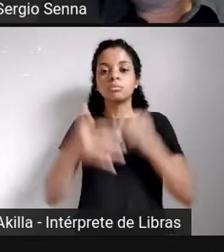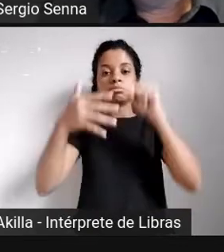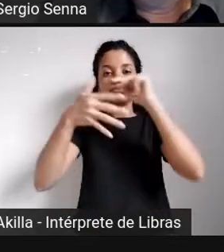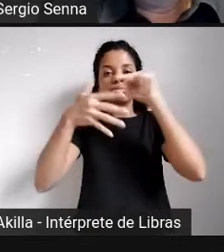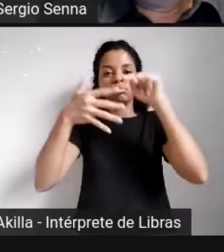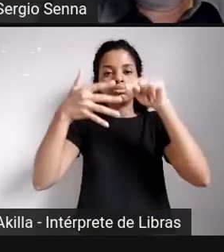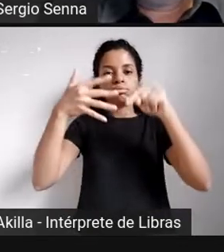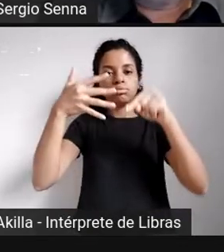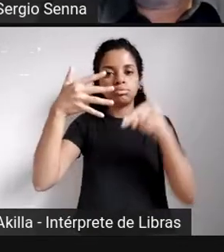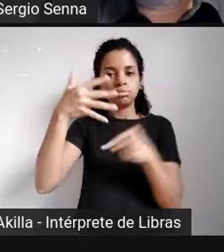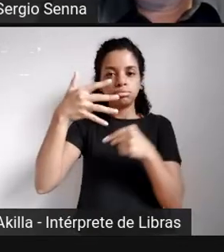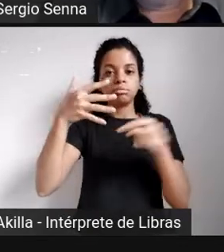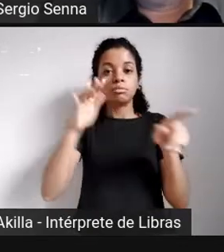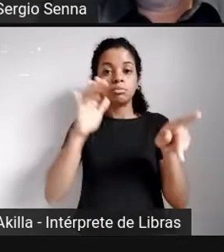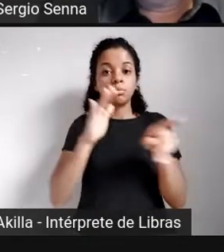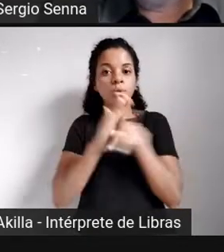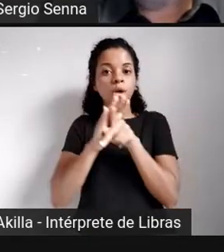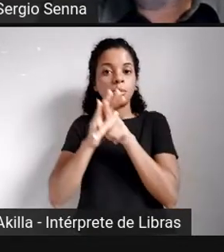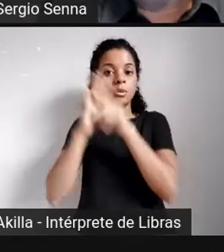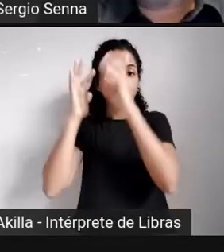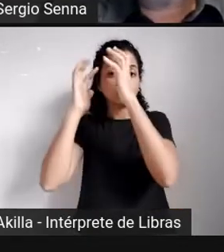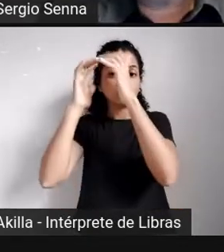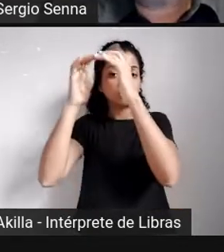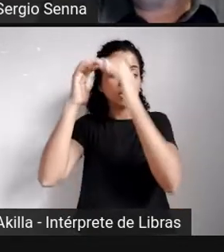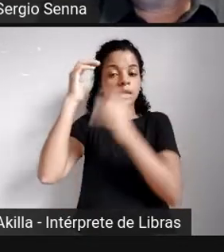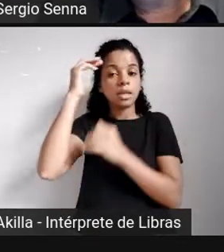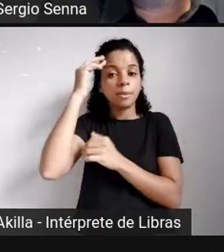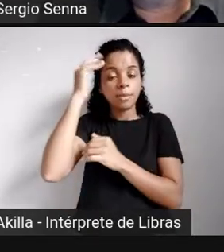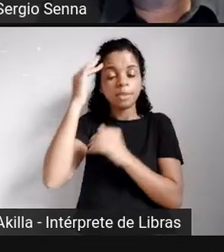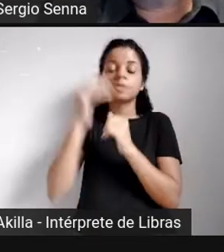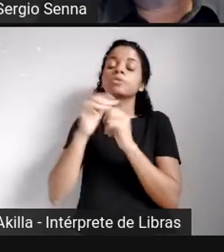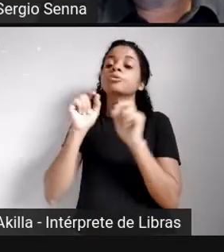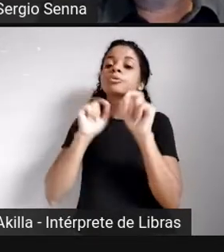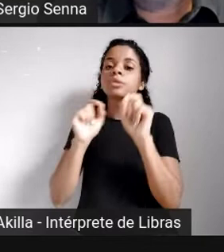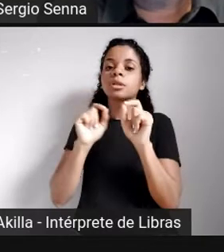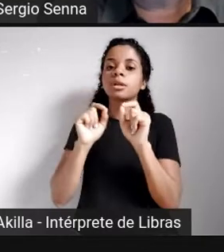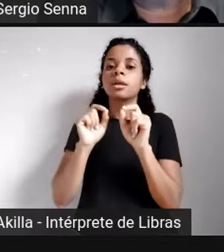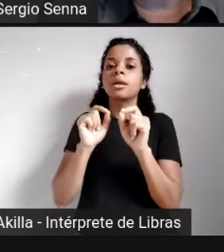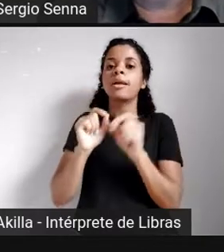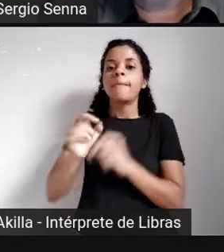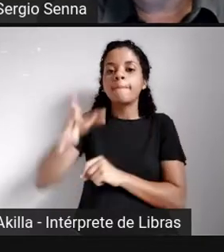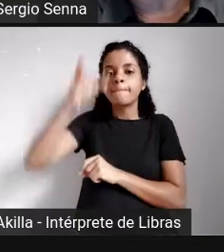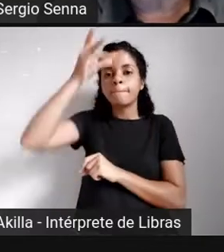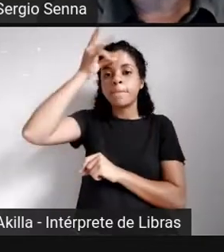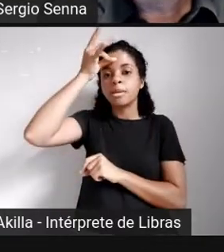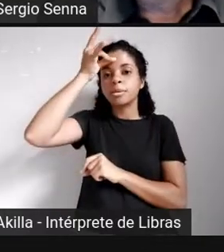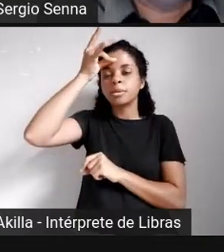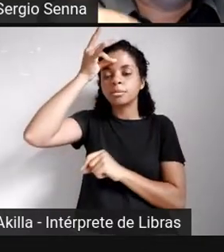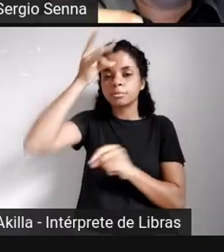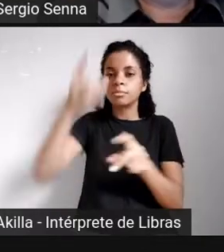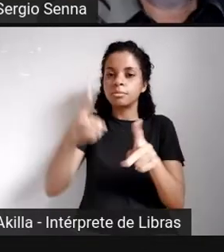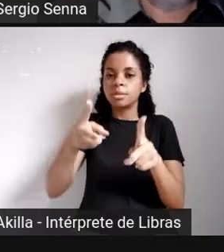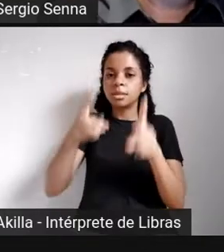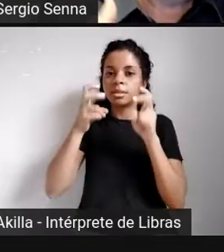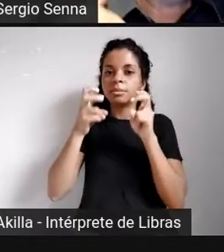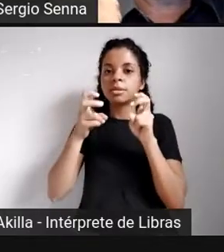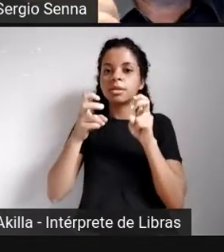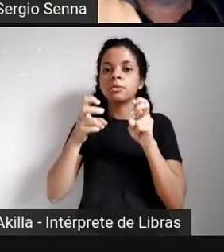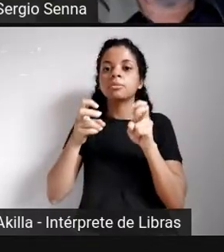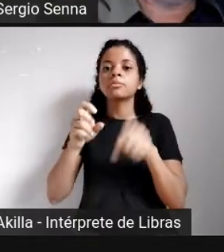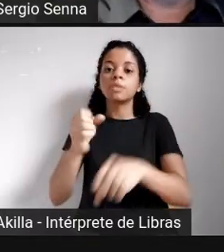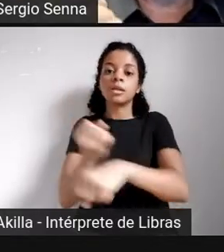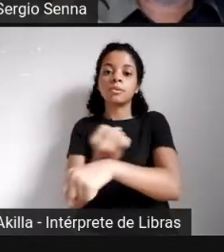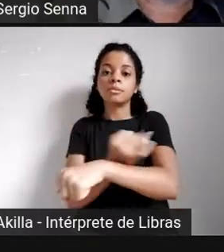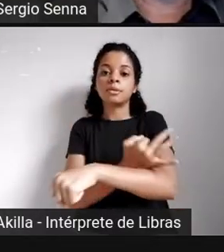tá, e eu queria destacar três, a memorização, a percepção e as emoções, que a gente também chama de afetividade. Mas tem a imaginação,